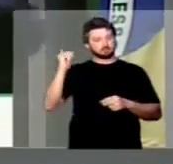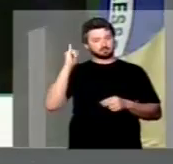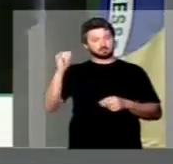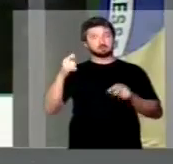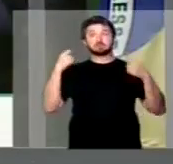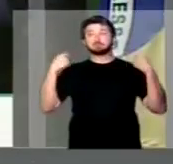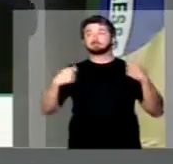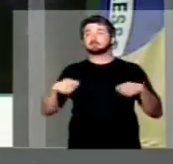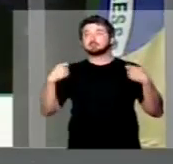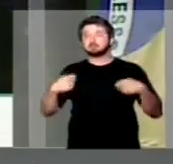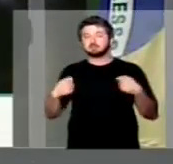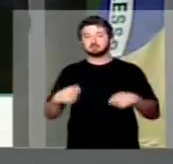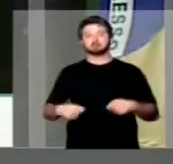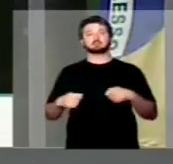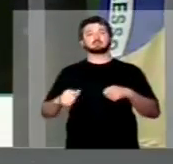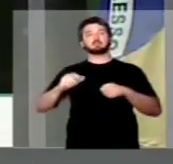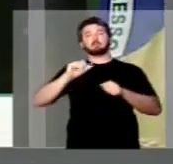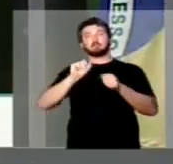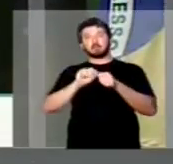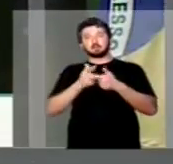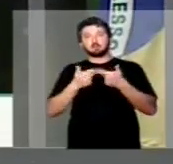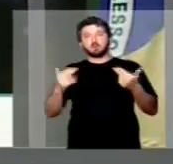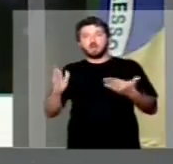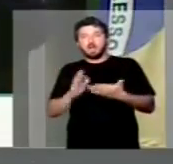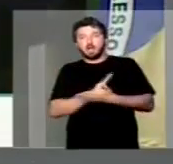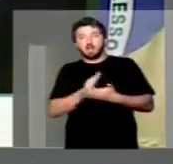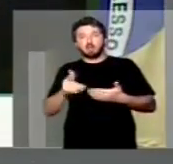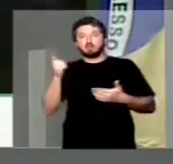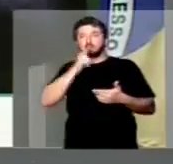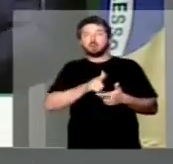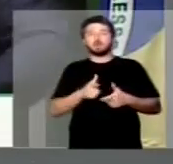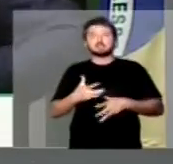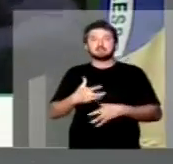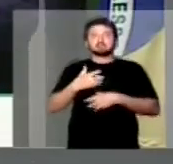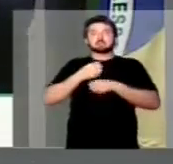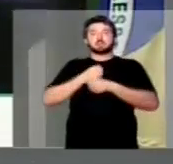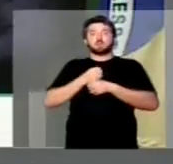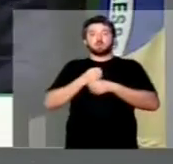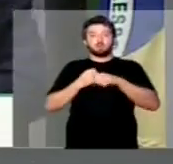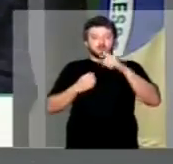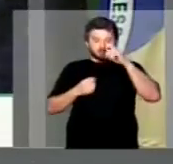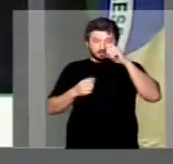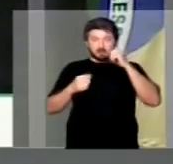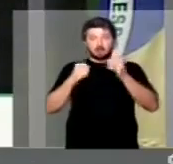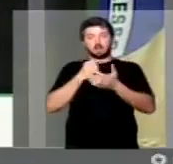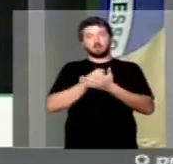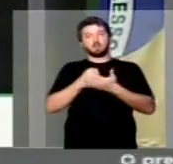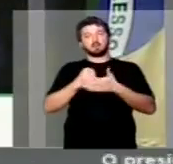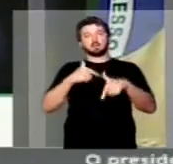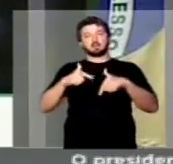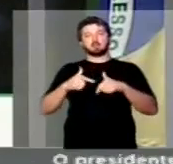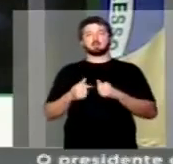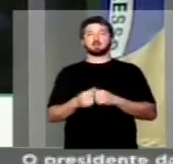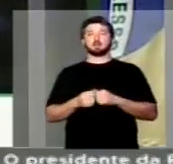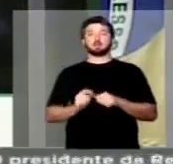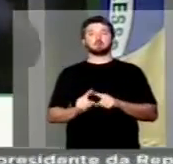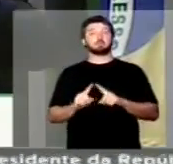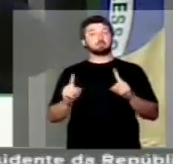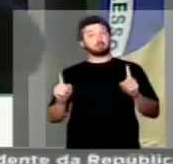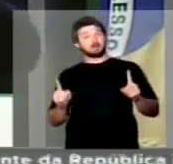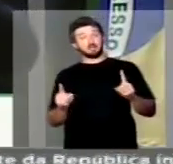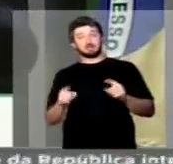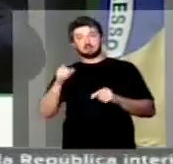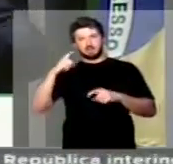preciso, era necessário tomar algumas ações para conter a debandada dos empregos. Mas, ao invés